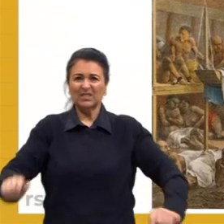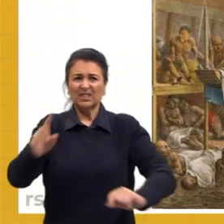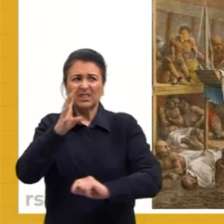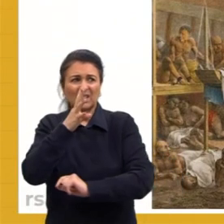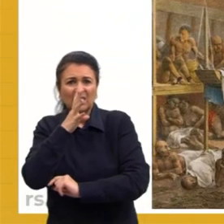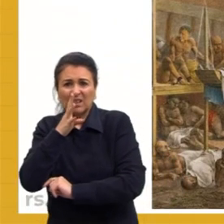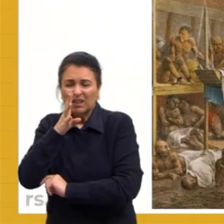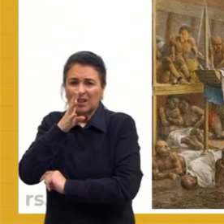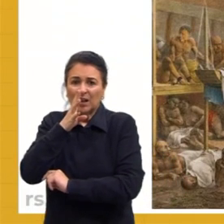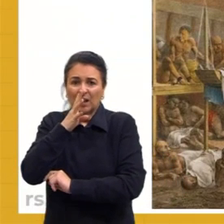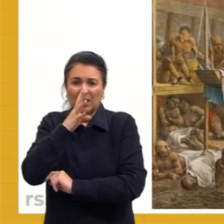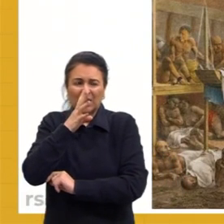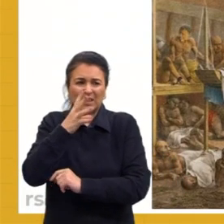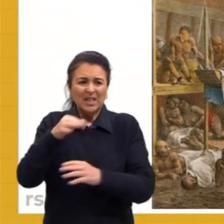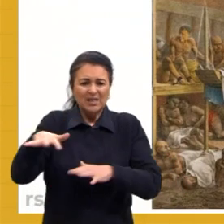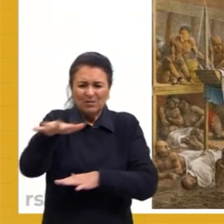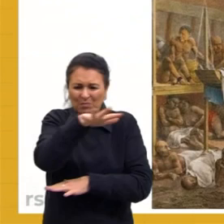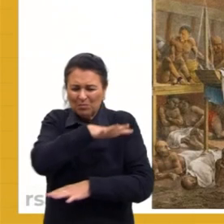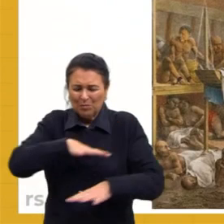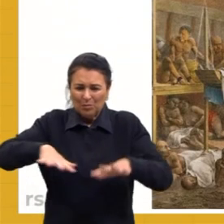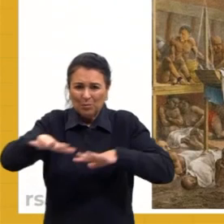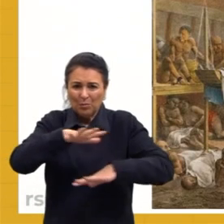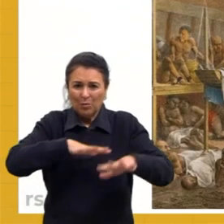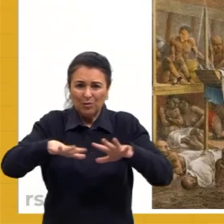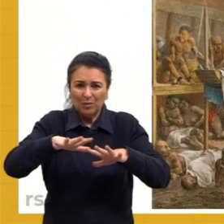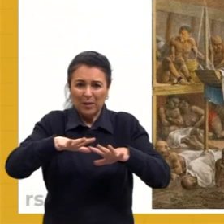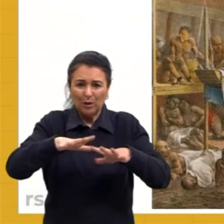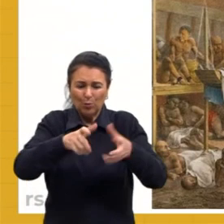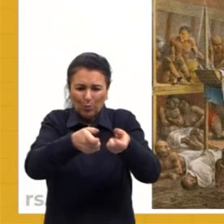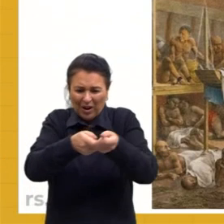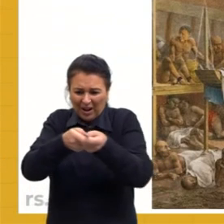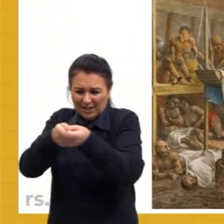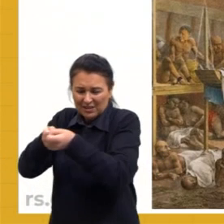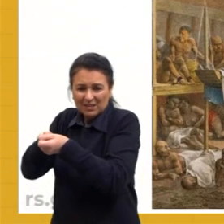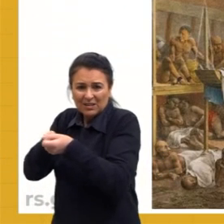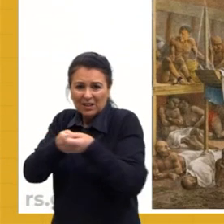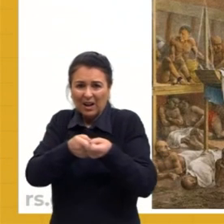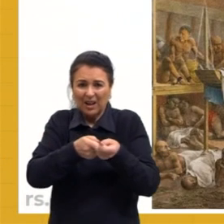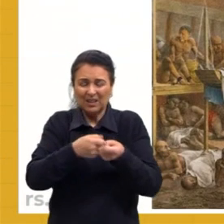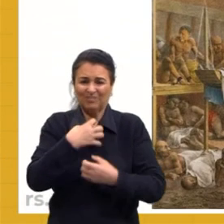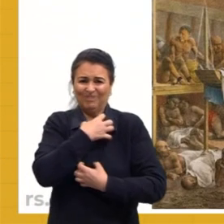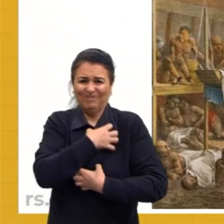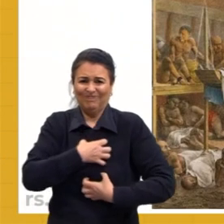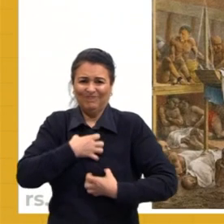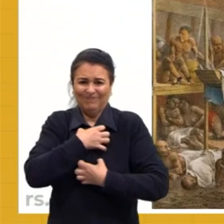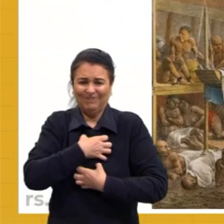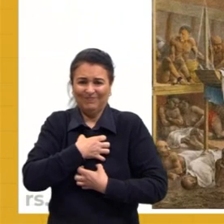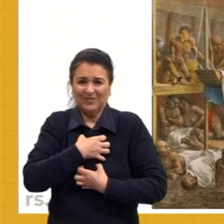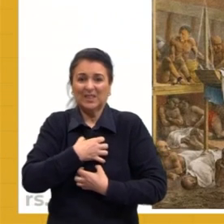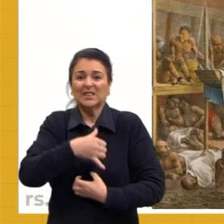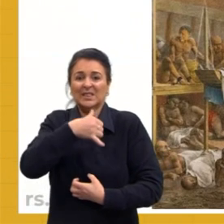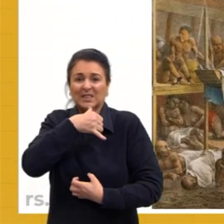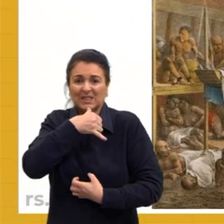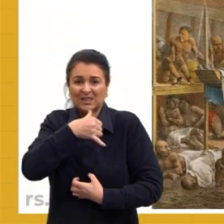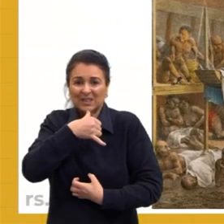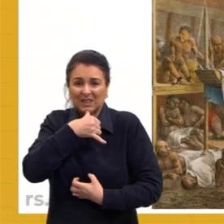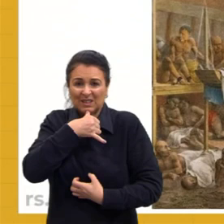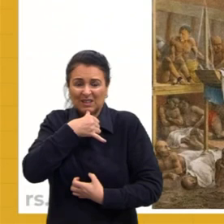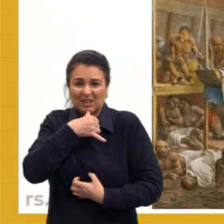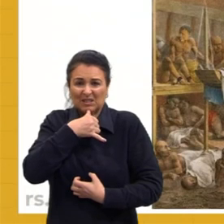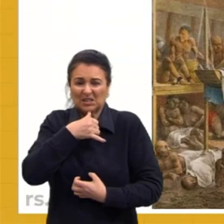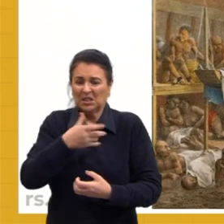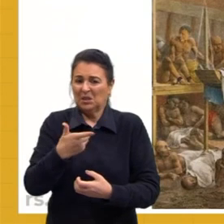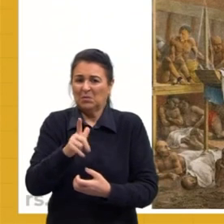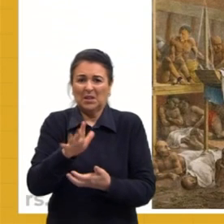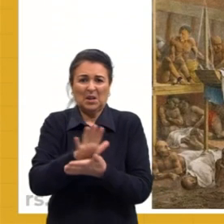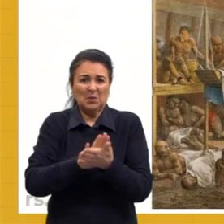no turbilhão de espectros arrastadas. Em ânsia e mágoas vãs. Então, temos aqui uma obra do